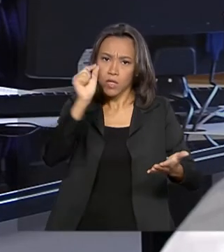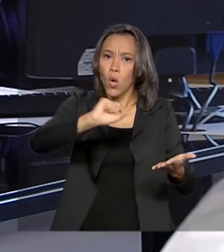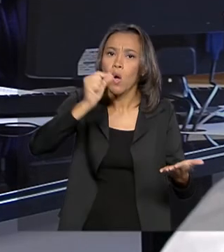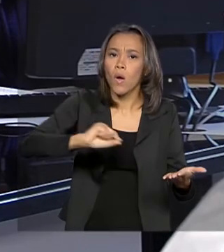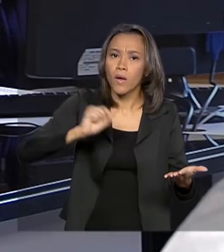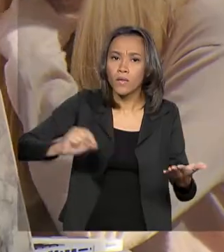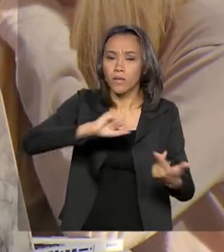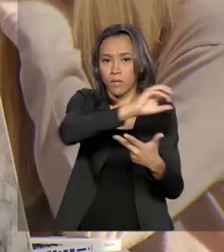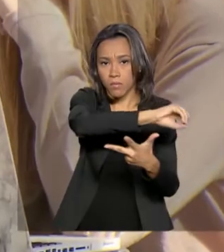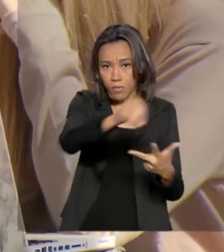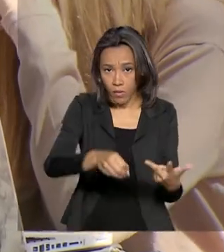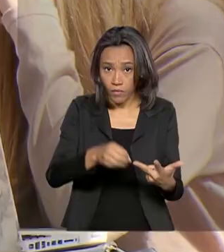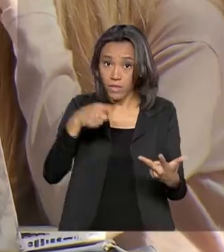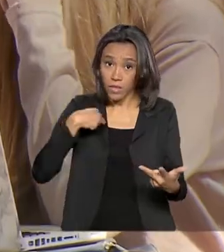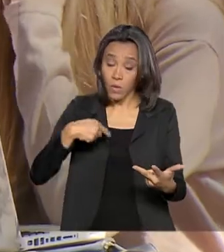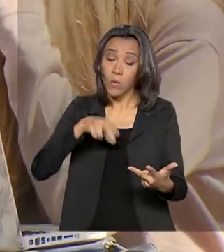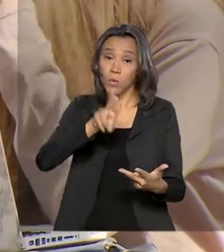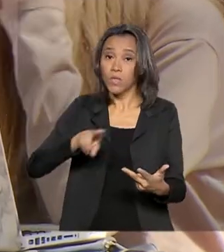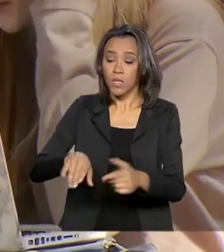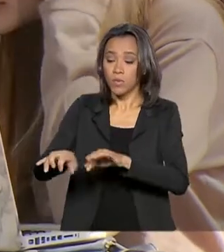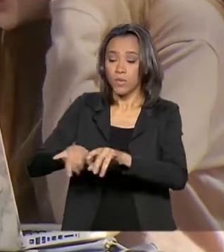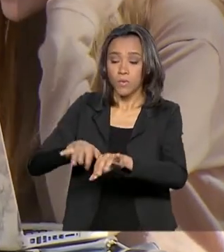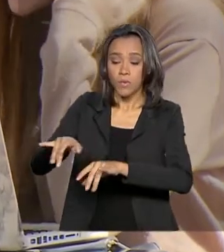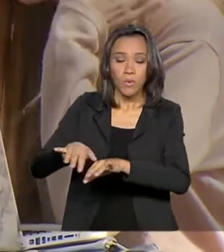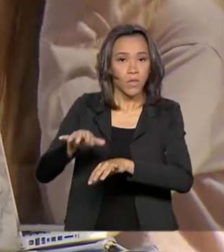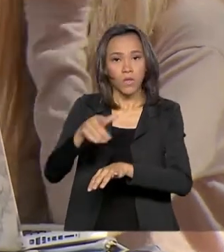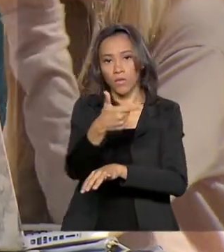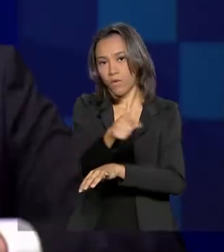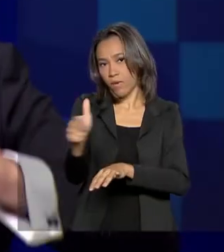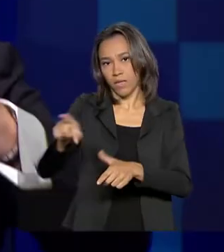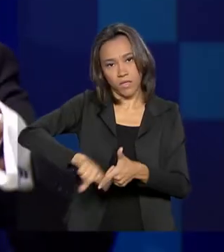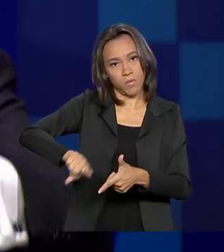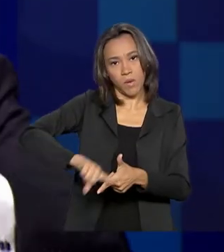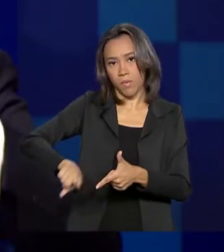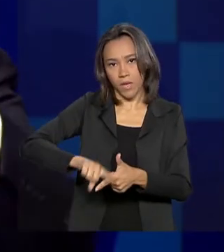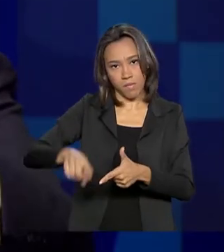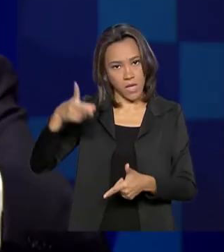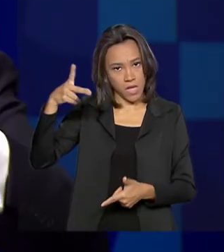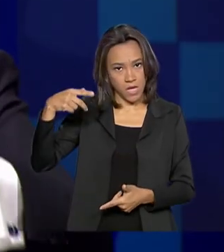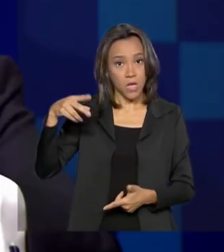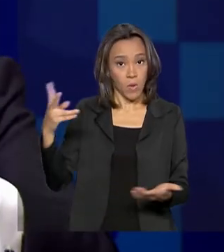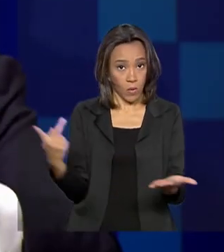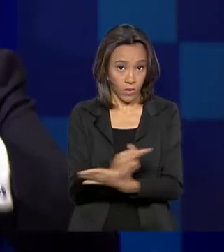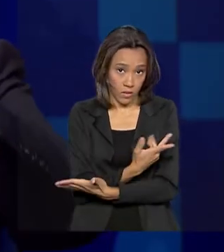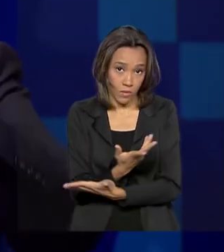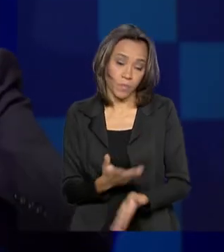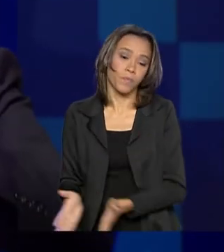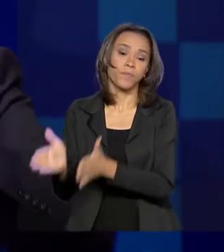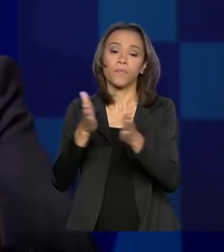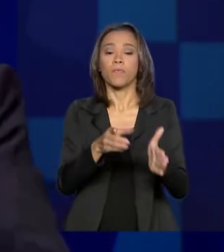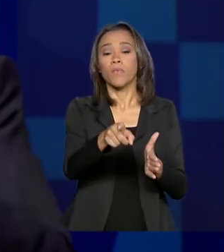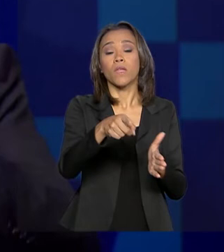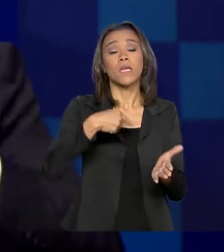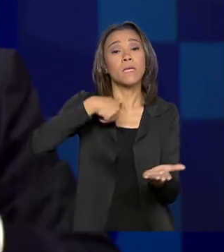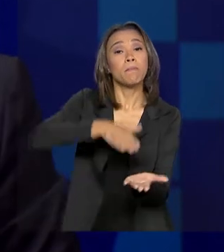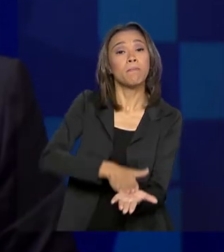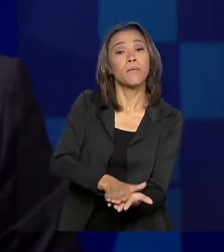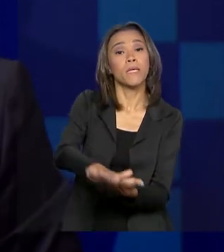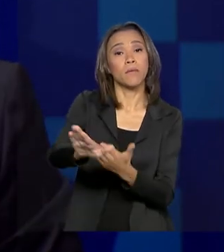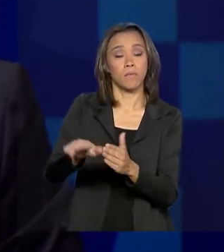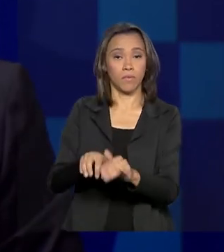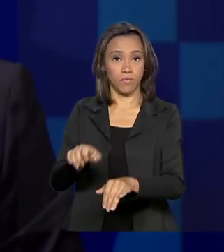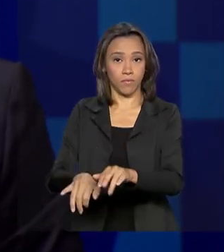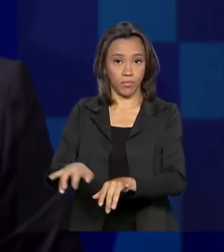o Enem digital, esse tipo de problema não aconteça mais. O aluno preenche a prova no próprio computador e aquilo já vai